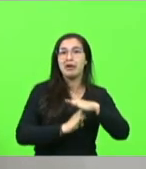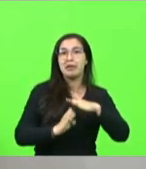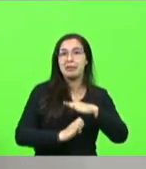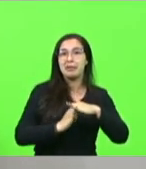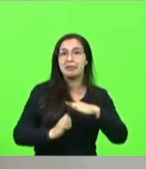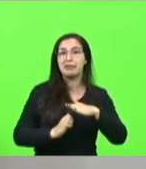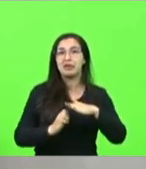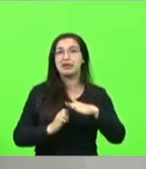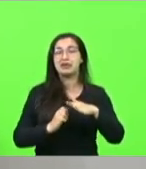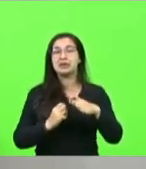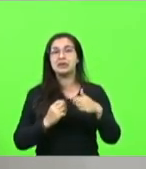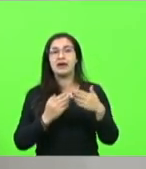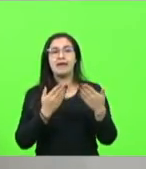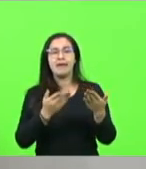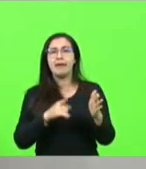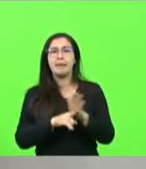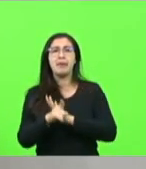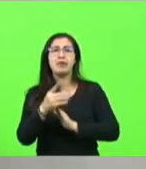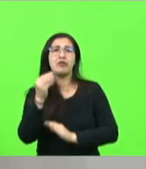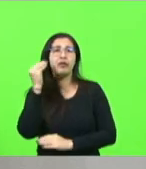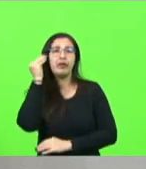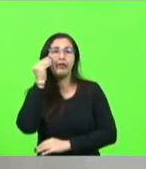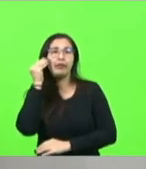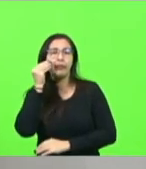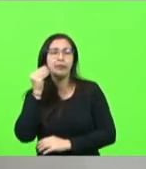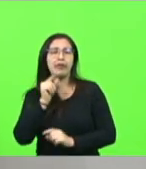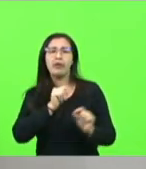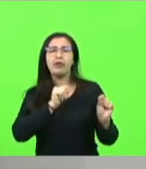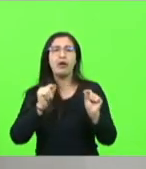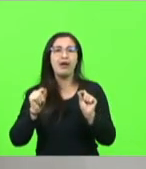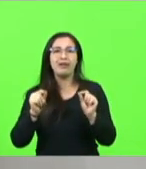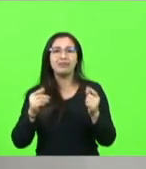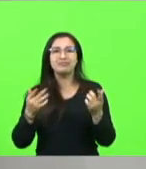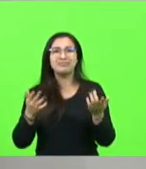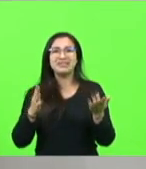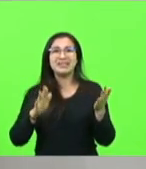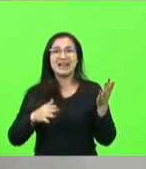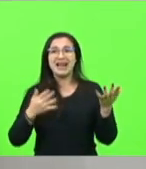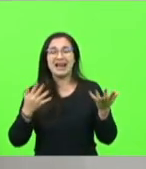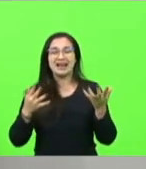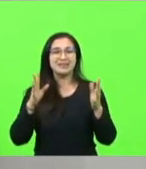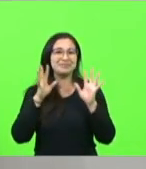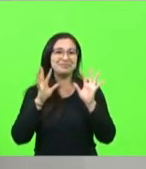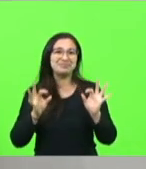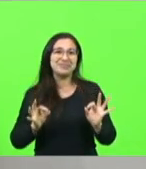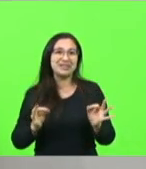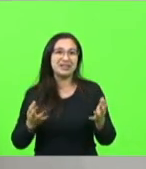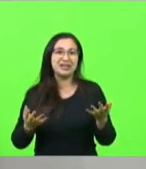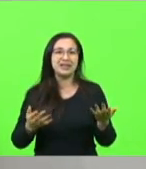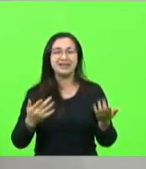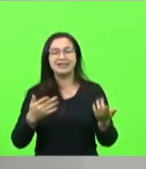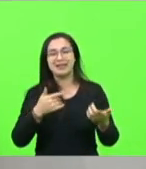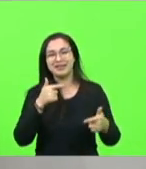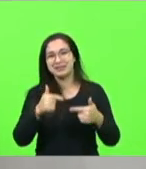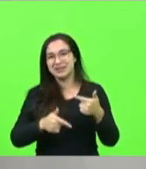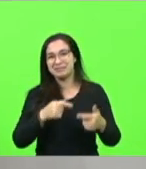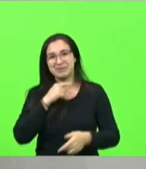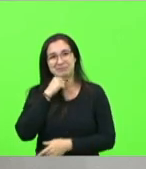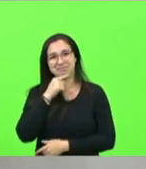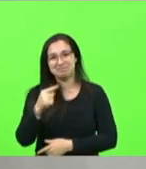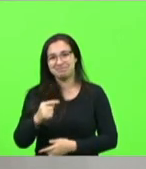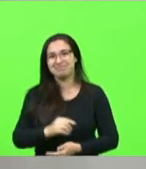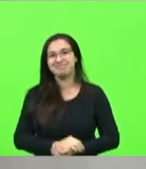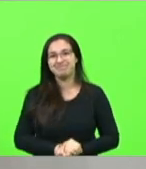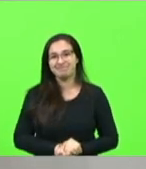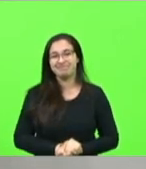perguntar qual é a experiência que você tem e você não tem a experiência e daí não tinha emprego. O estágio tem se colocado,